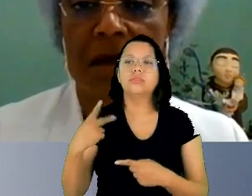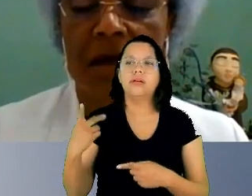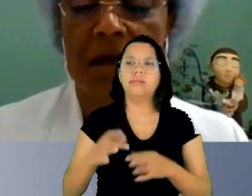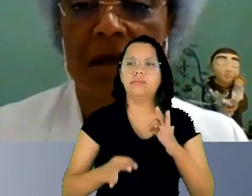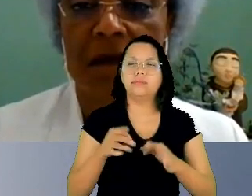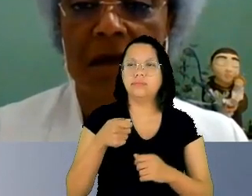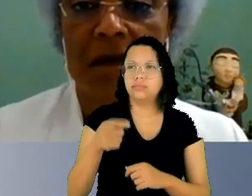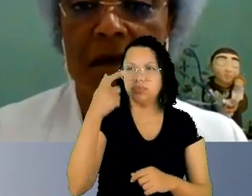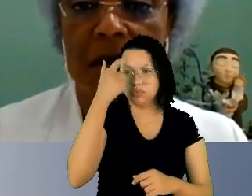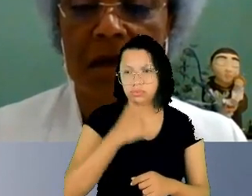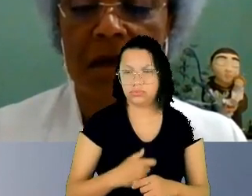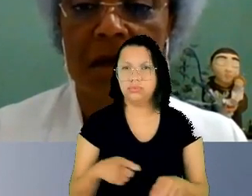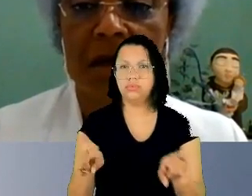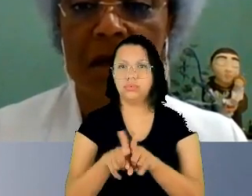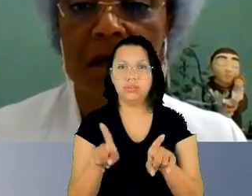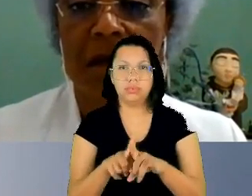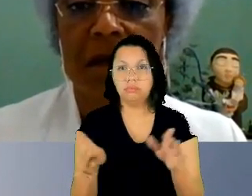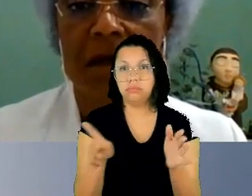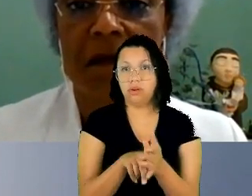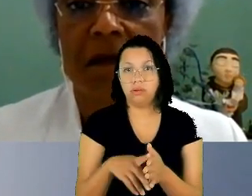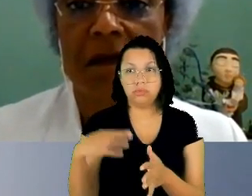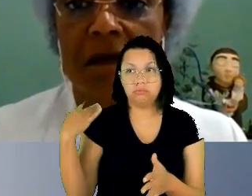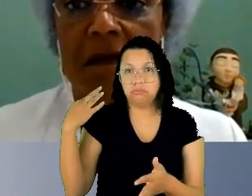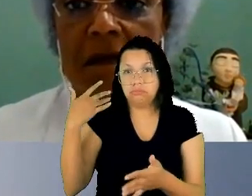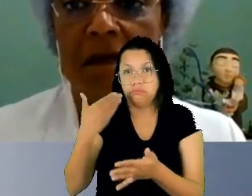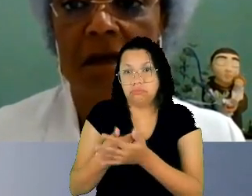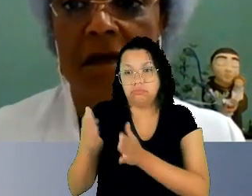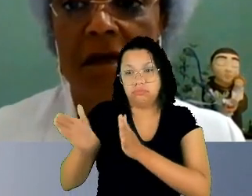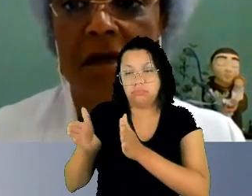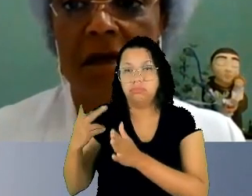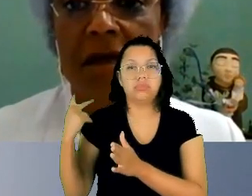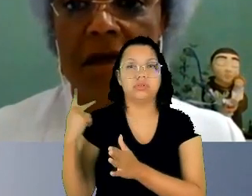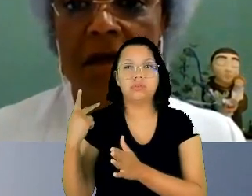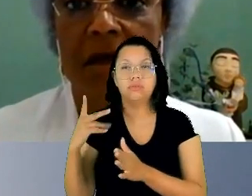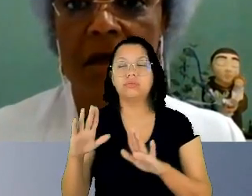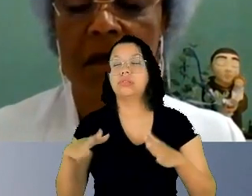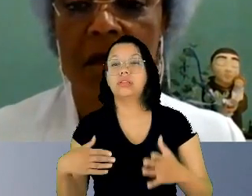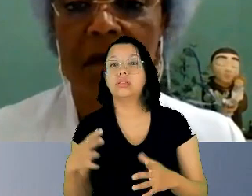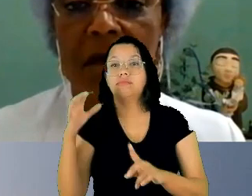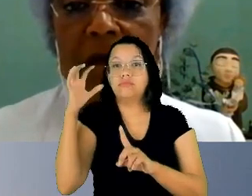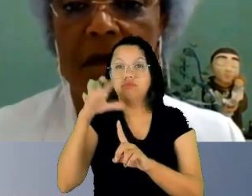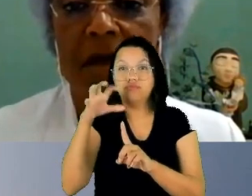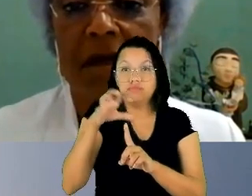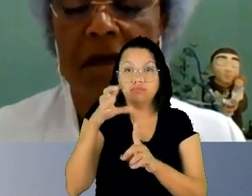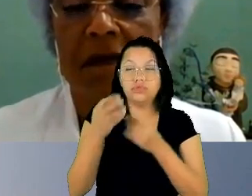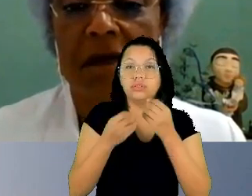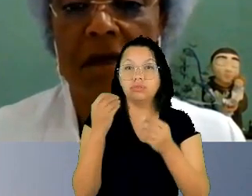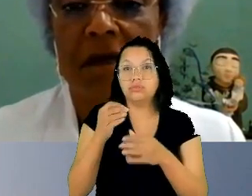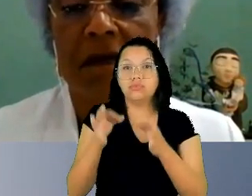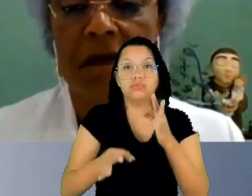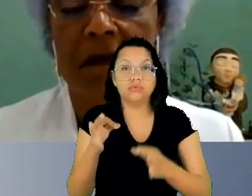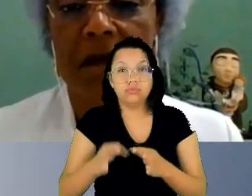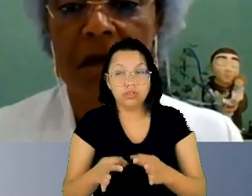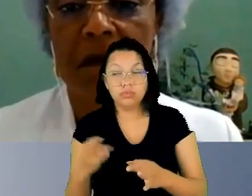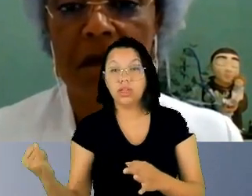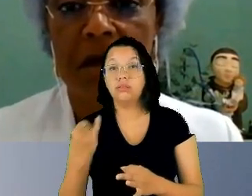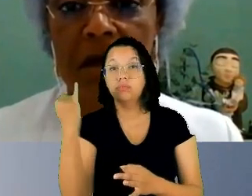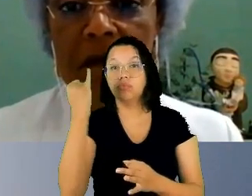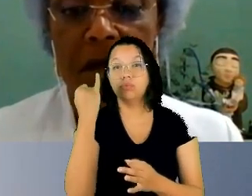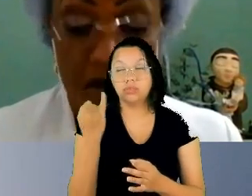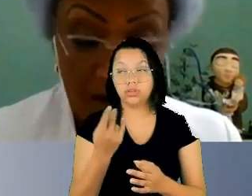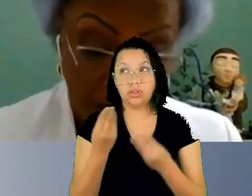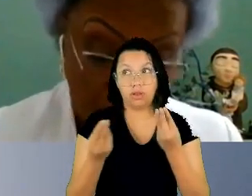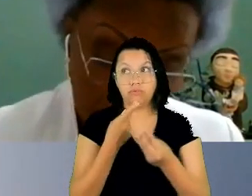tempo de que modo essas questões influenciam o modo como julgamos as mulheres e a importância como dizia a professora Flávia do julgamento com